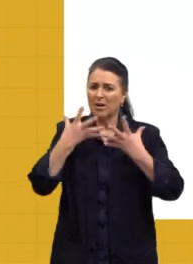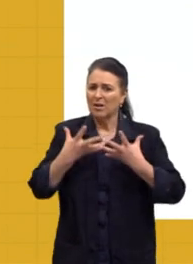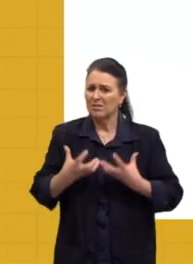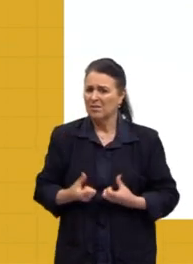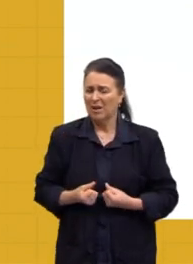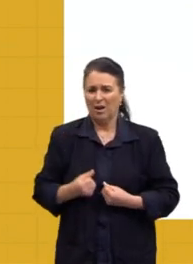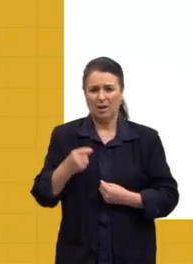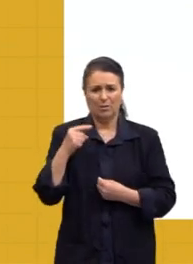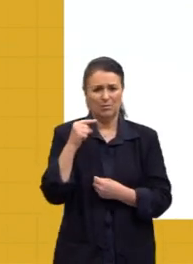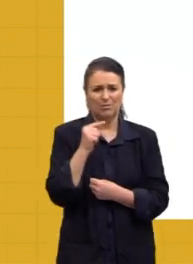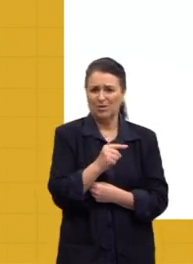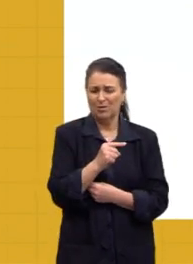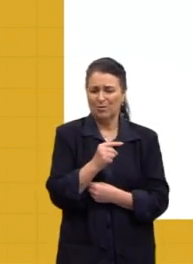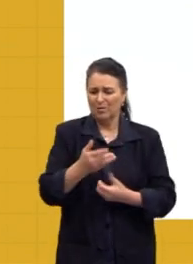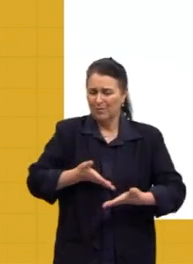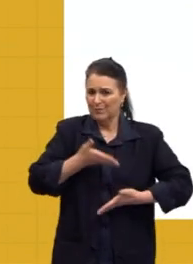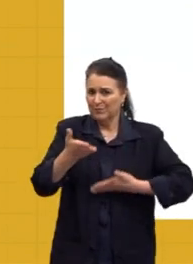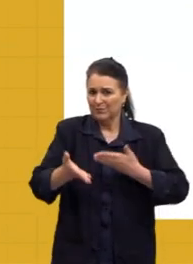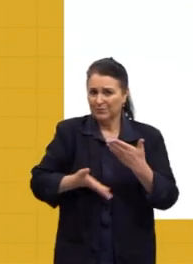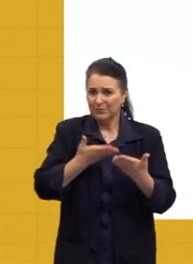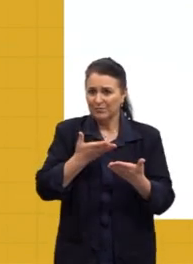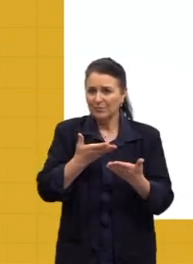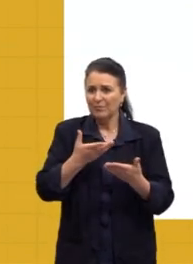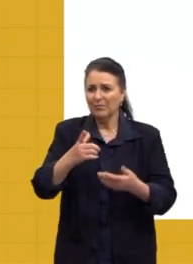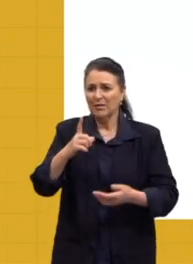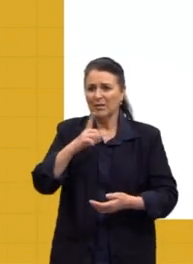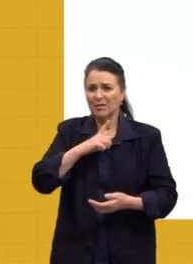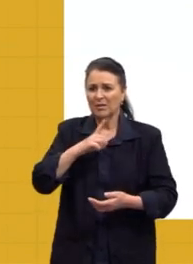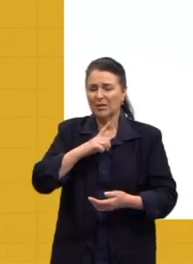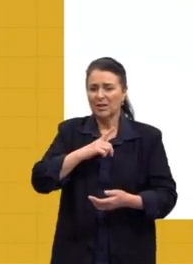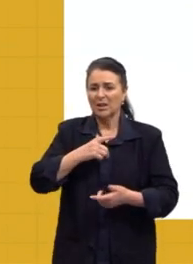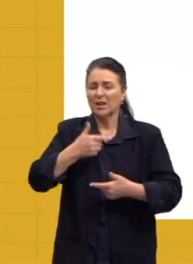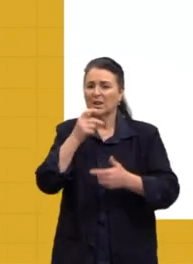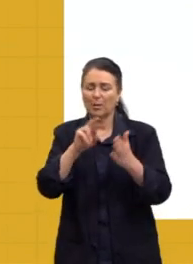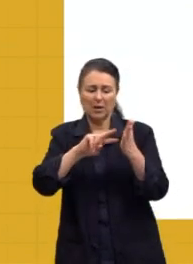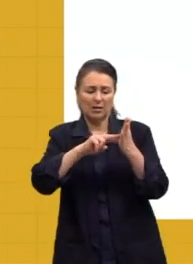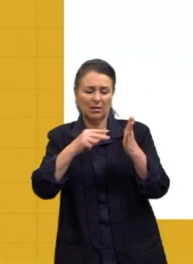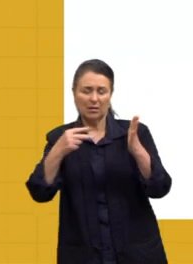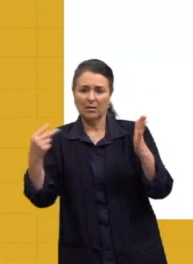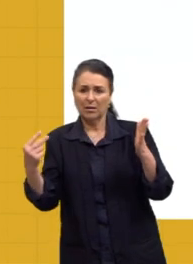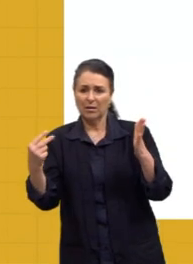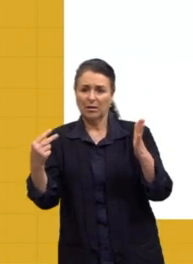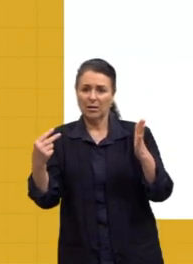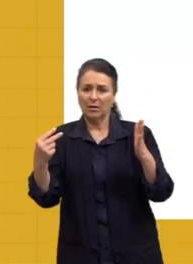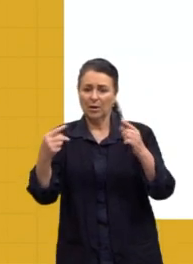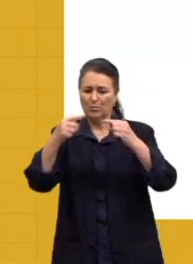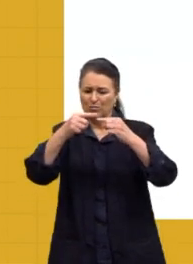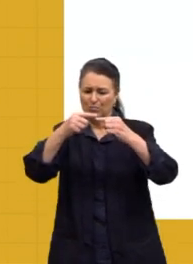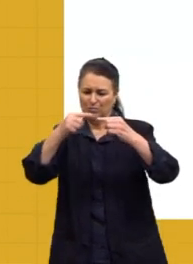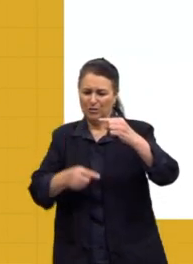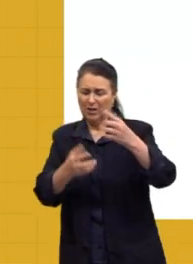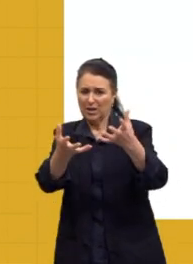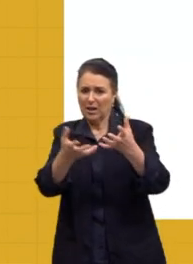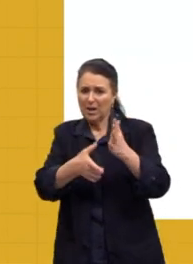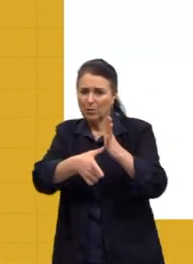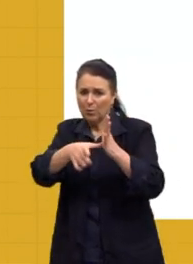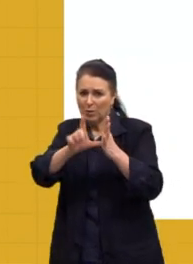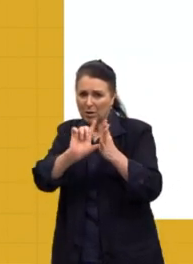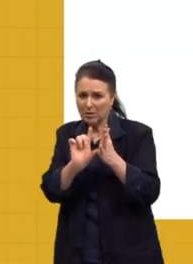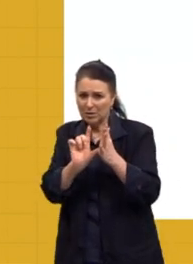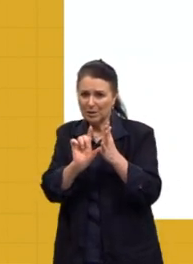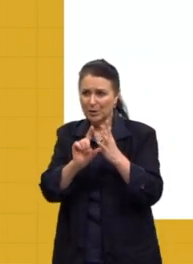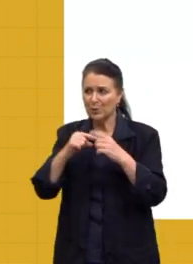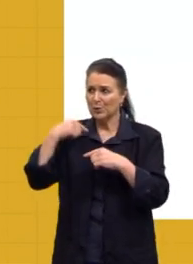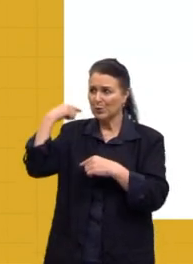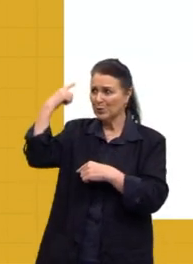averiguar no dicionário, o cunho vernáculo de um vocábulo. Abaixo os puristas. Quero antes o lirismo dos